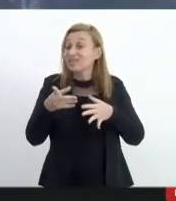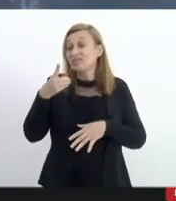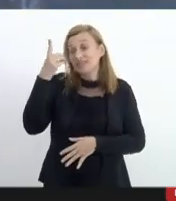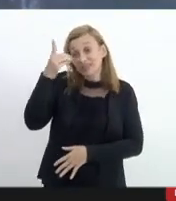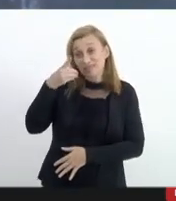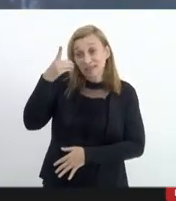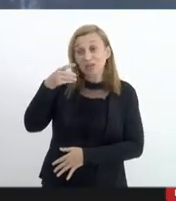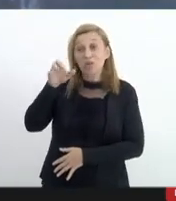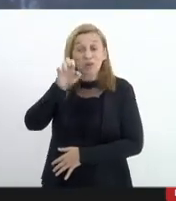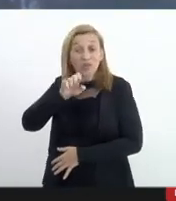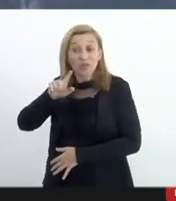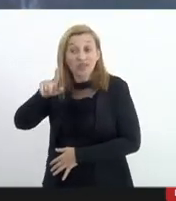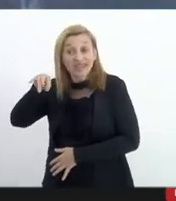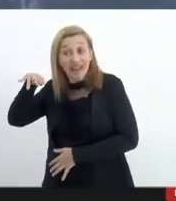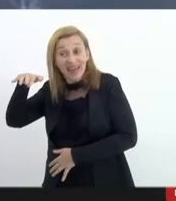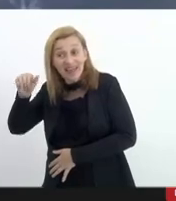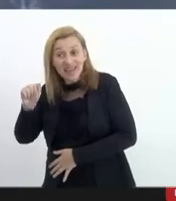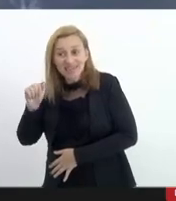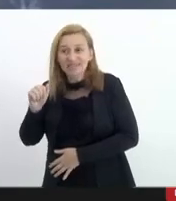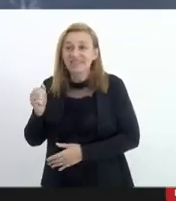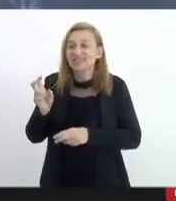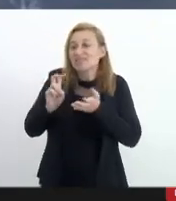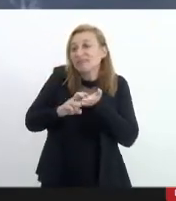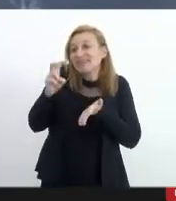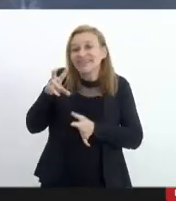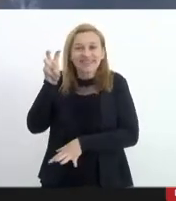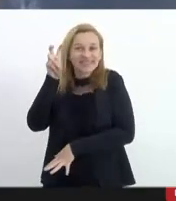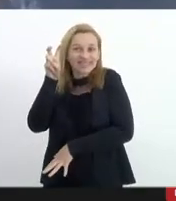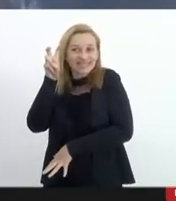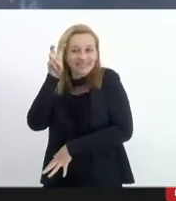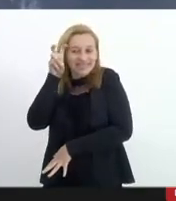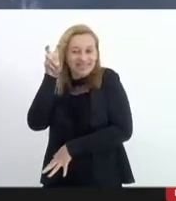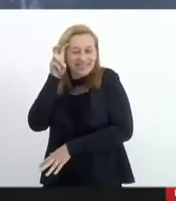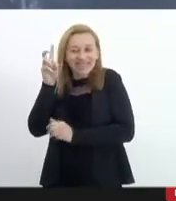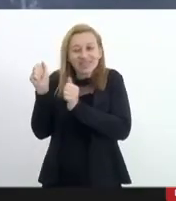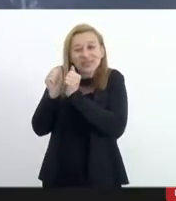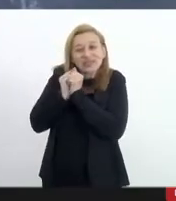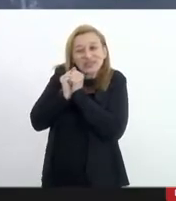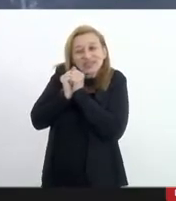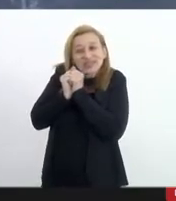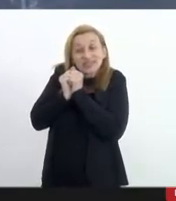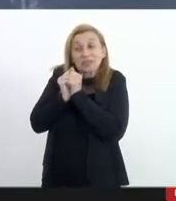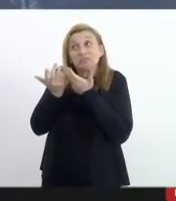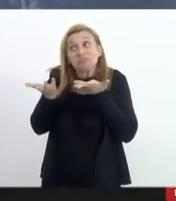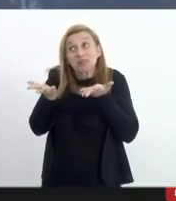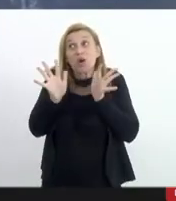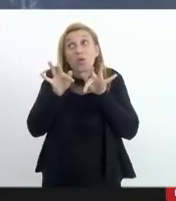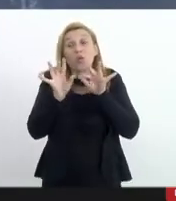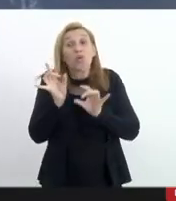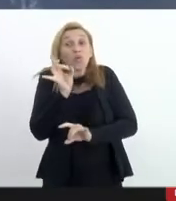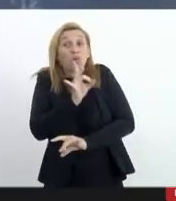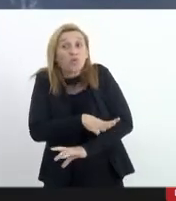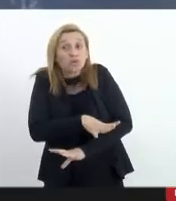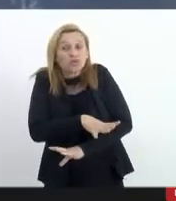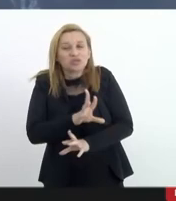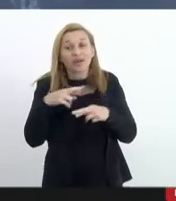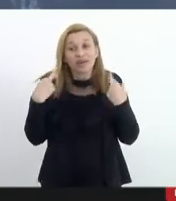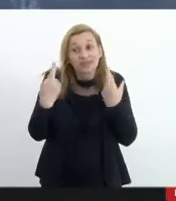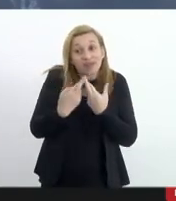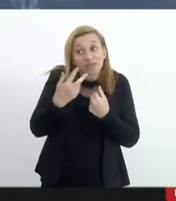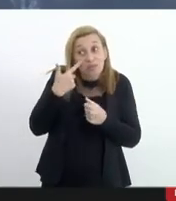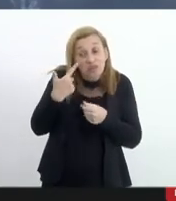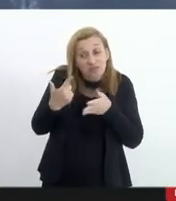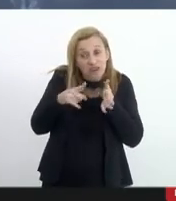deputado coronel Salema essas manhãs de quinta conjunta talvez essa seja a nossa última escuta ainda vamos